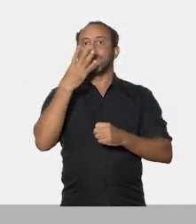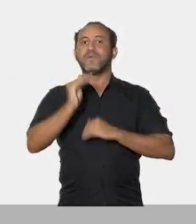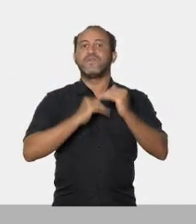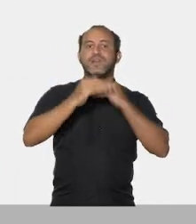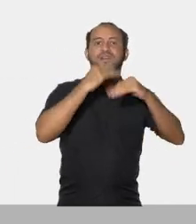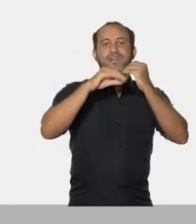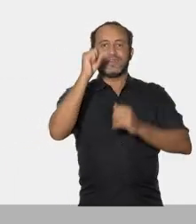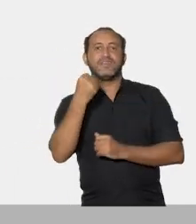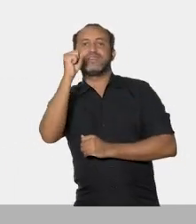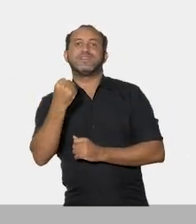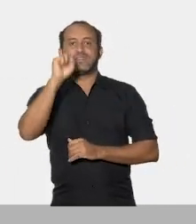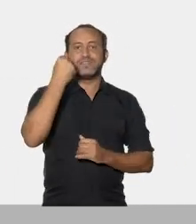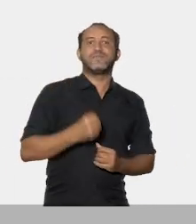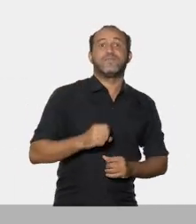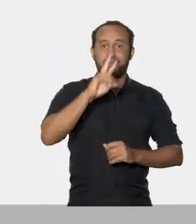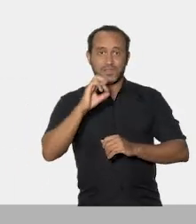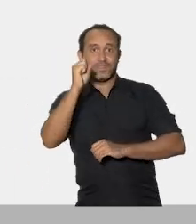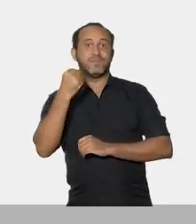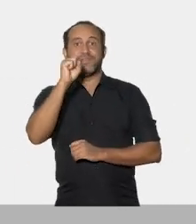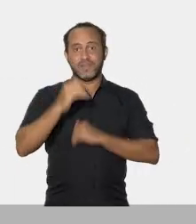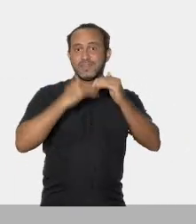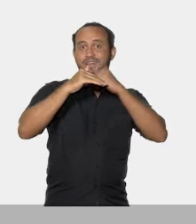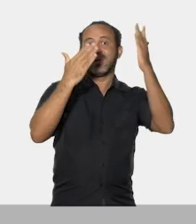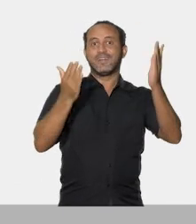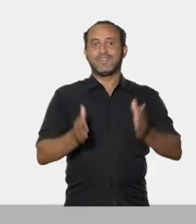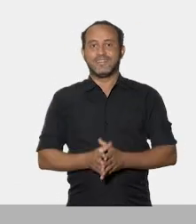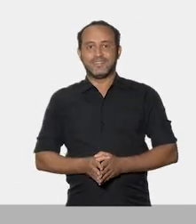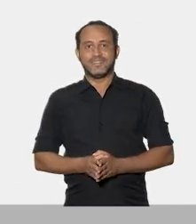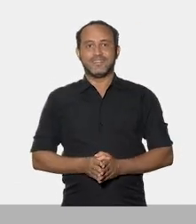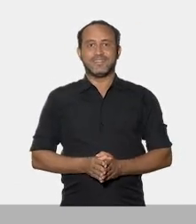Governo do Estado. Vai Sergipe, avança!